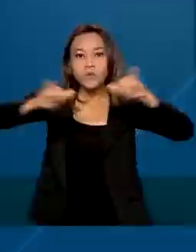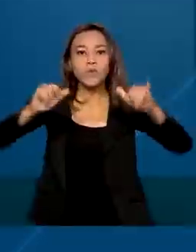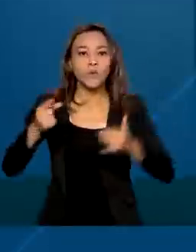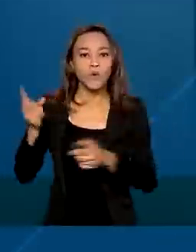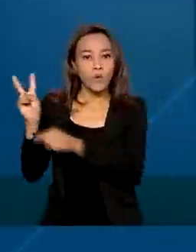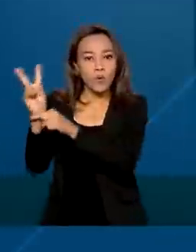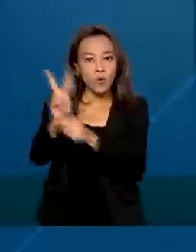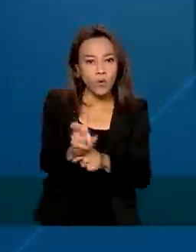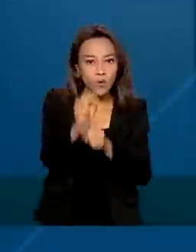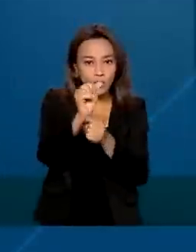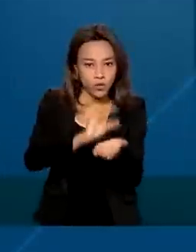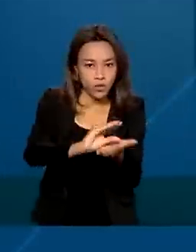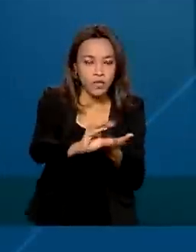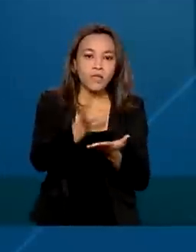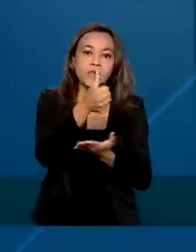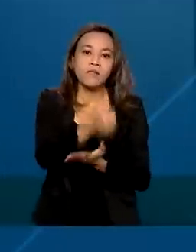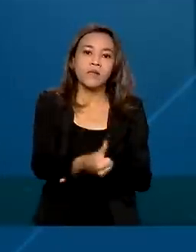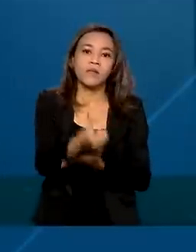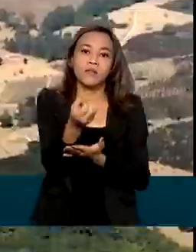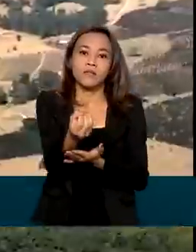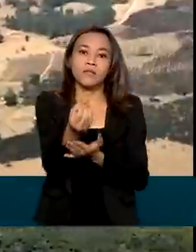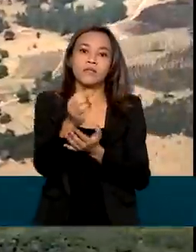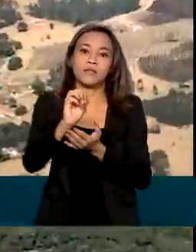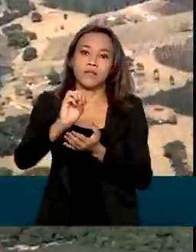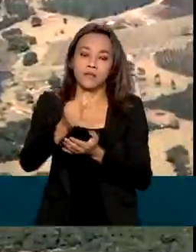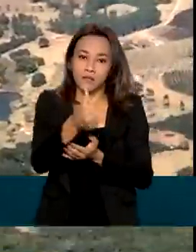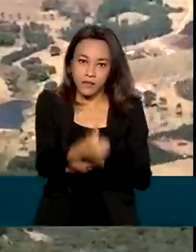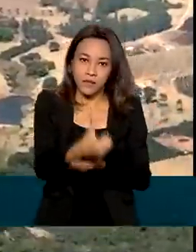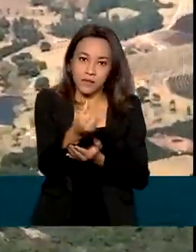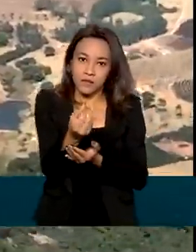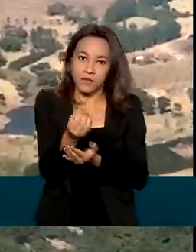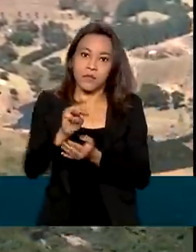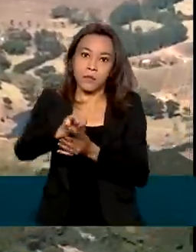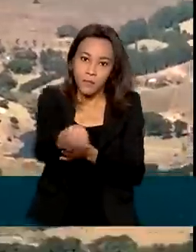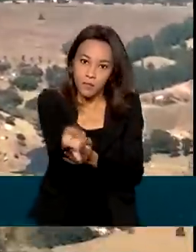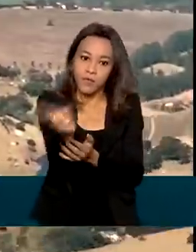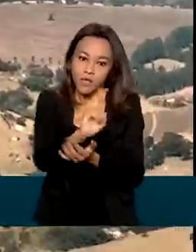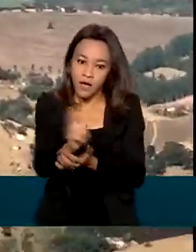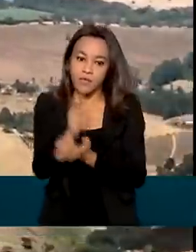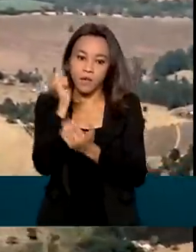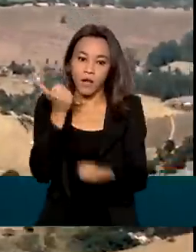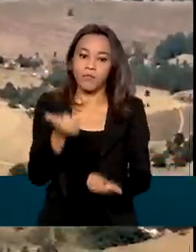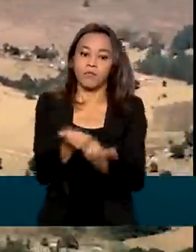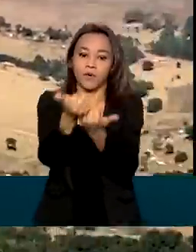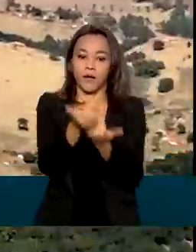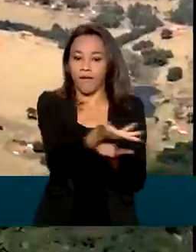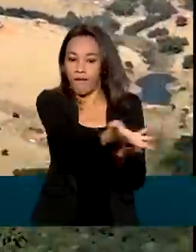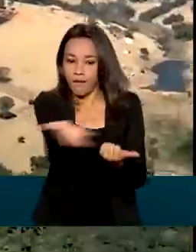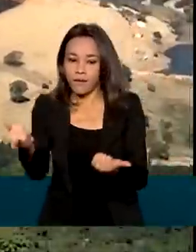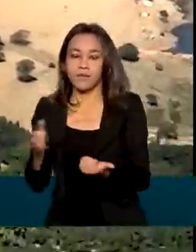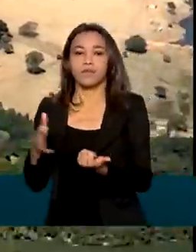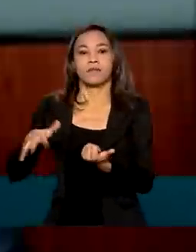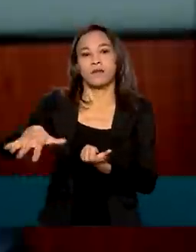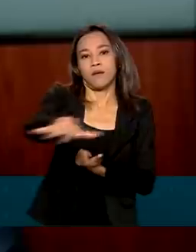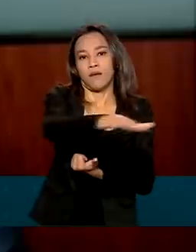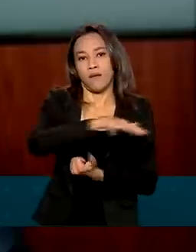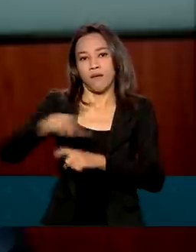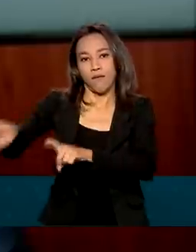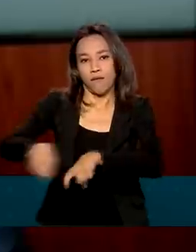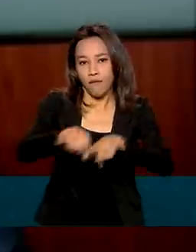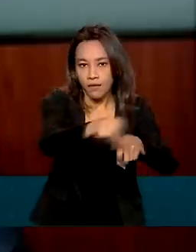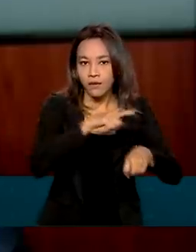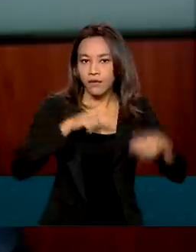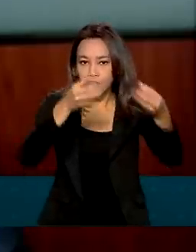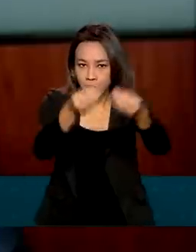milhões de reais para auxiliar os produtores de café das áreas atingidas pelo frio a recuperar as lavouras. São